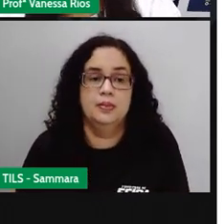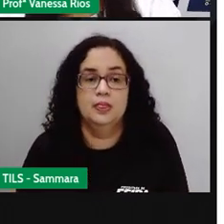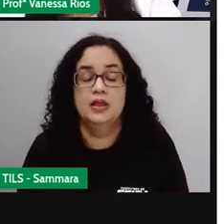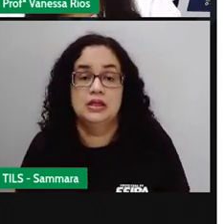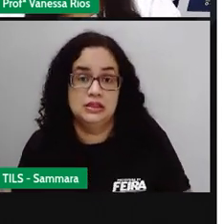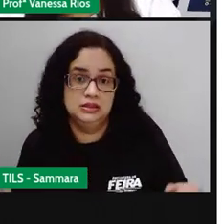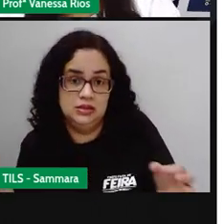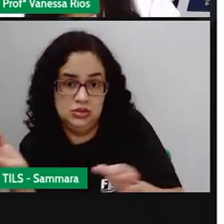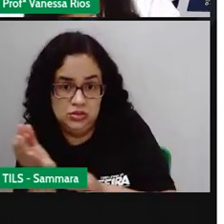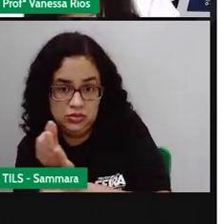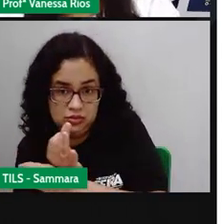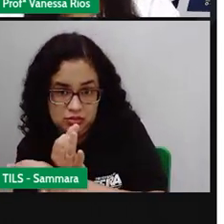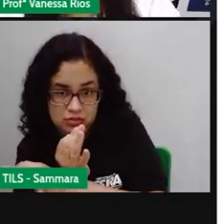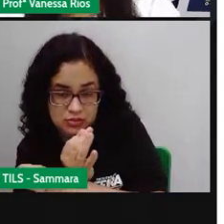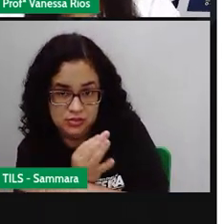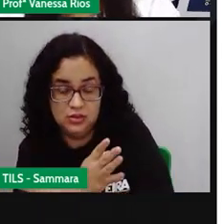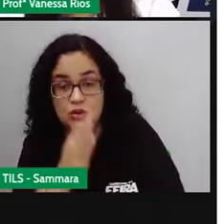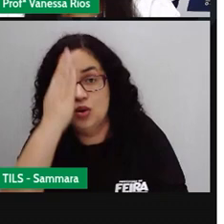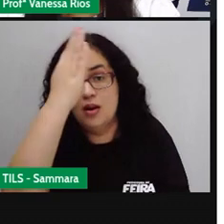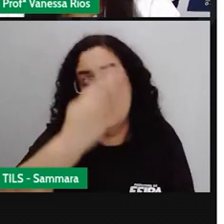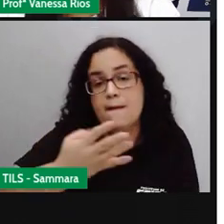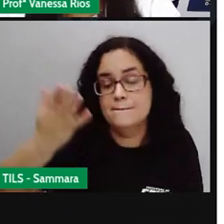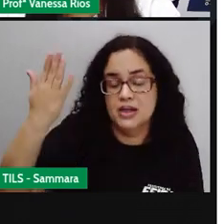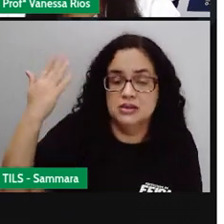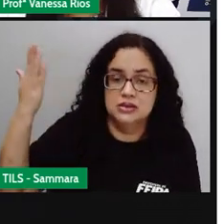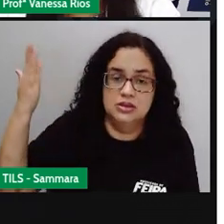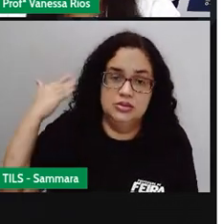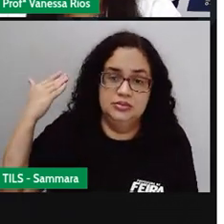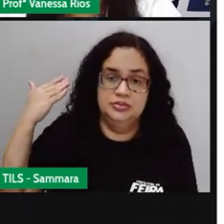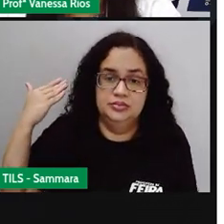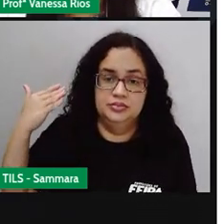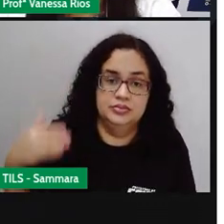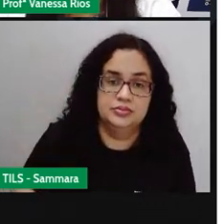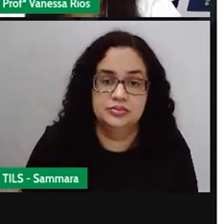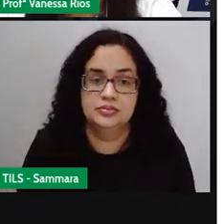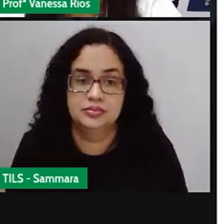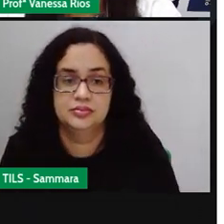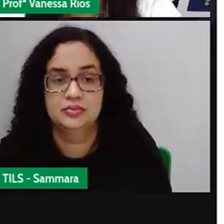terminamos entra na coluna do passado